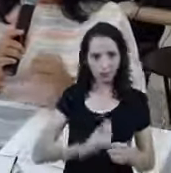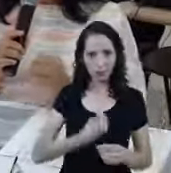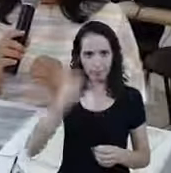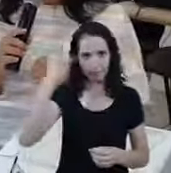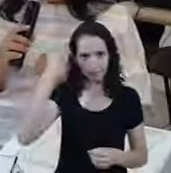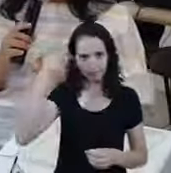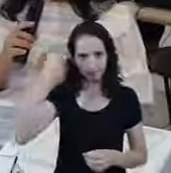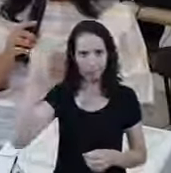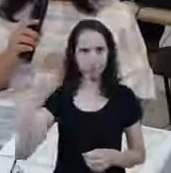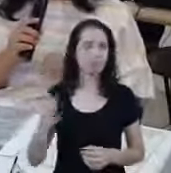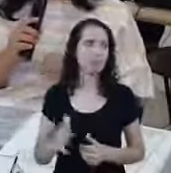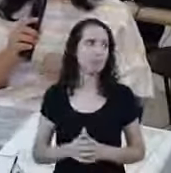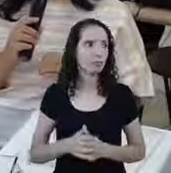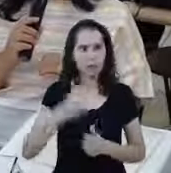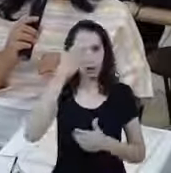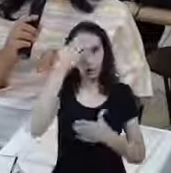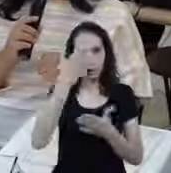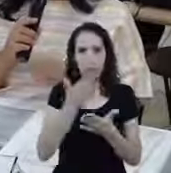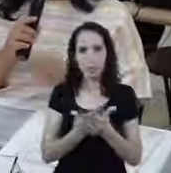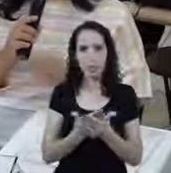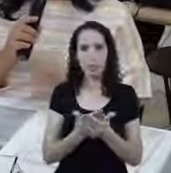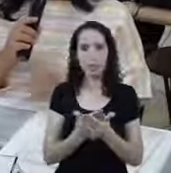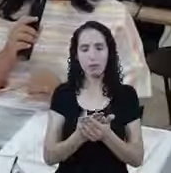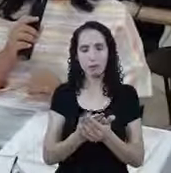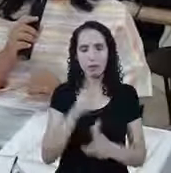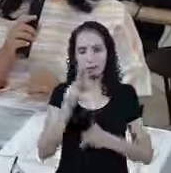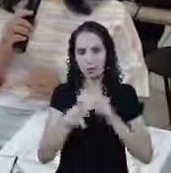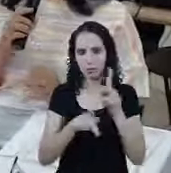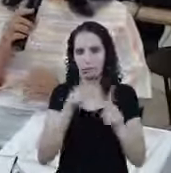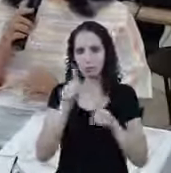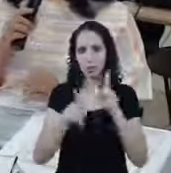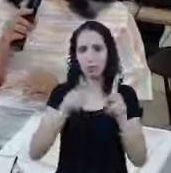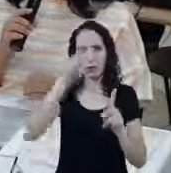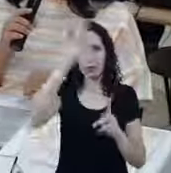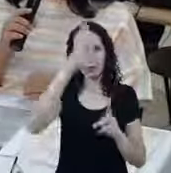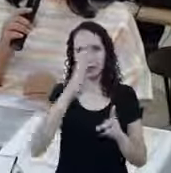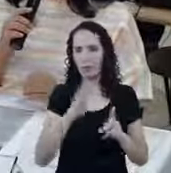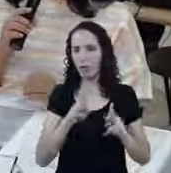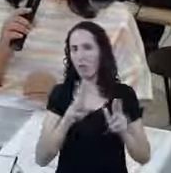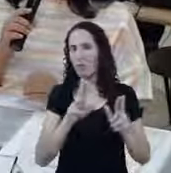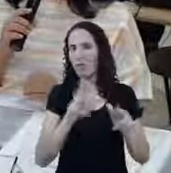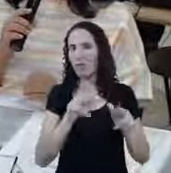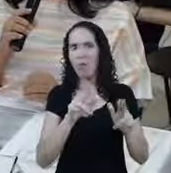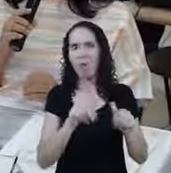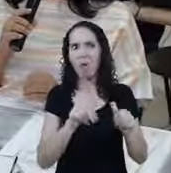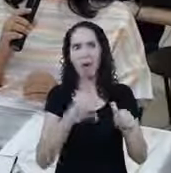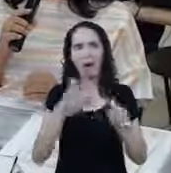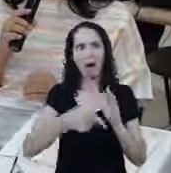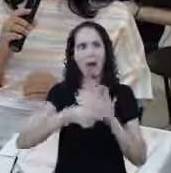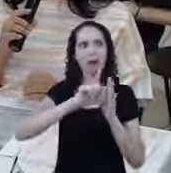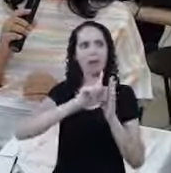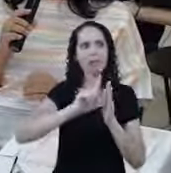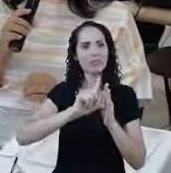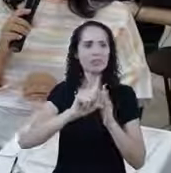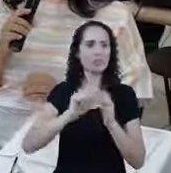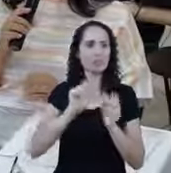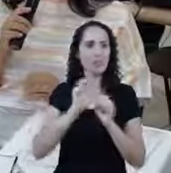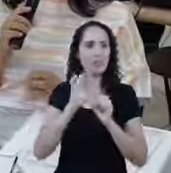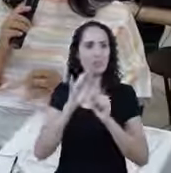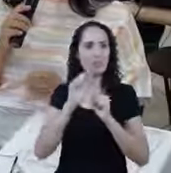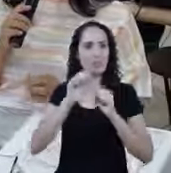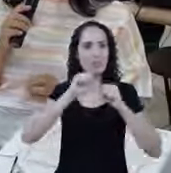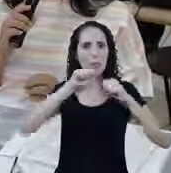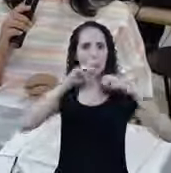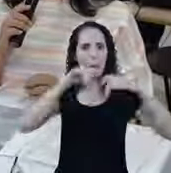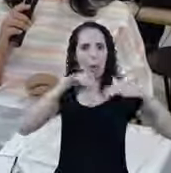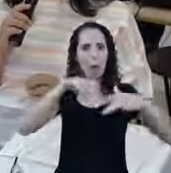acredito que A população brasileira Nunca passou Por uma calamidade Não é verdade? Nós nunca passamos Não